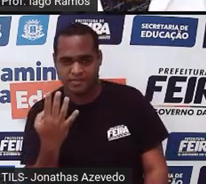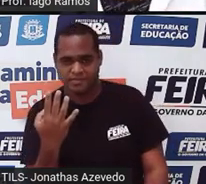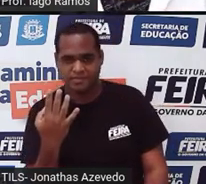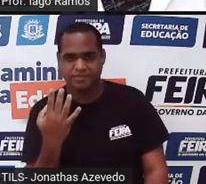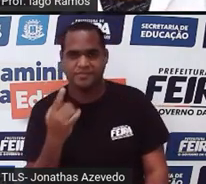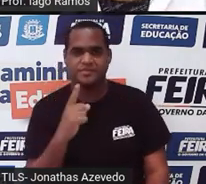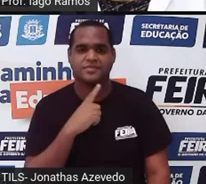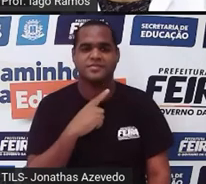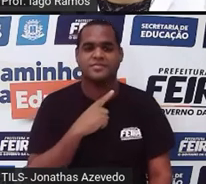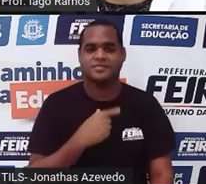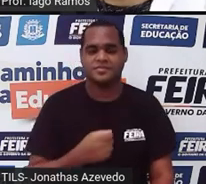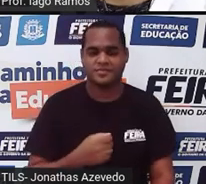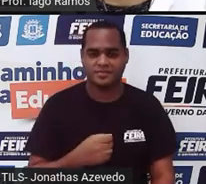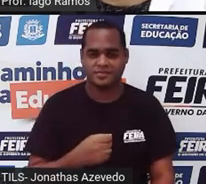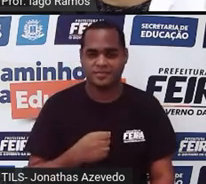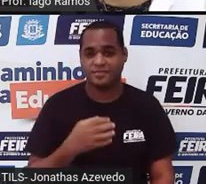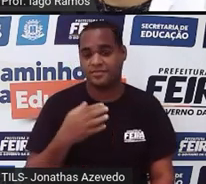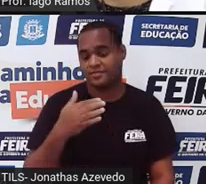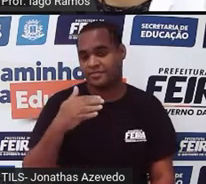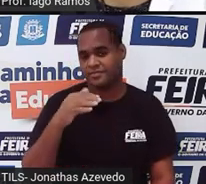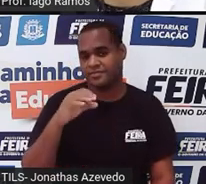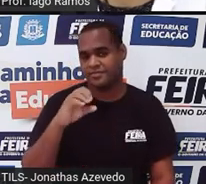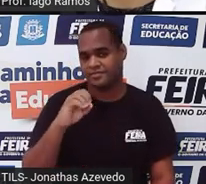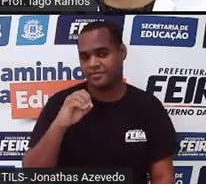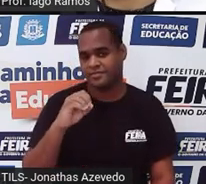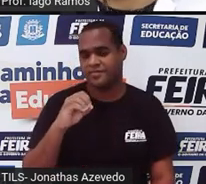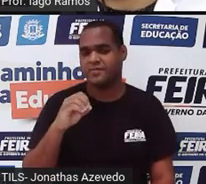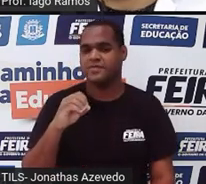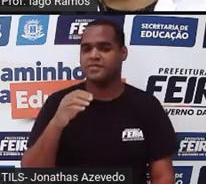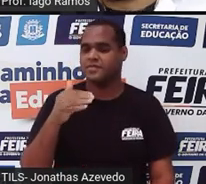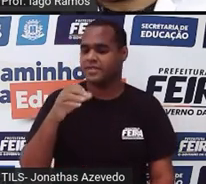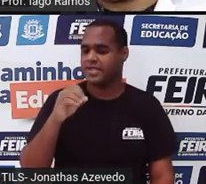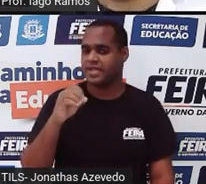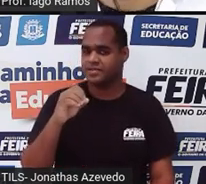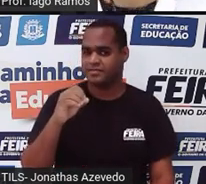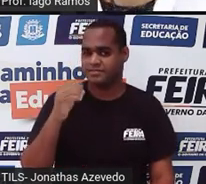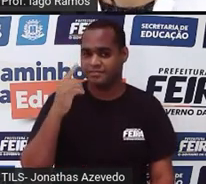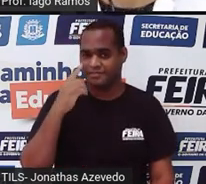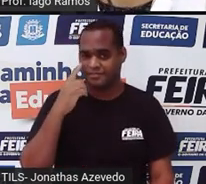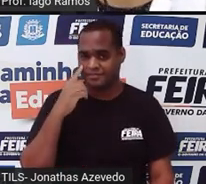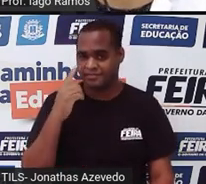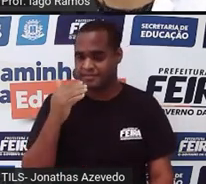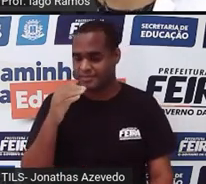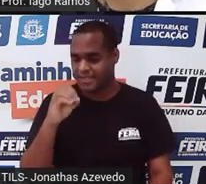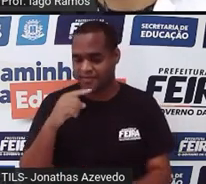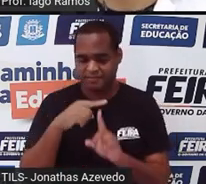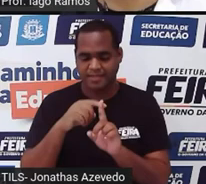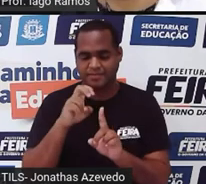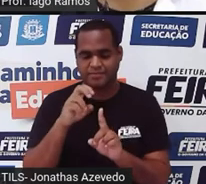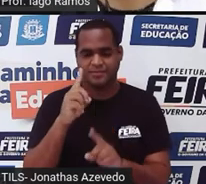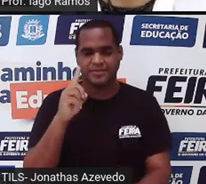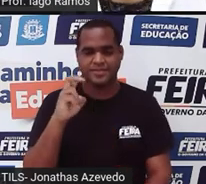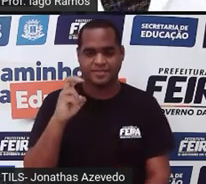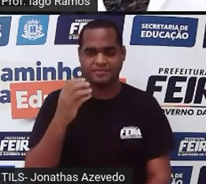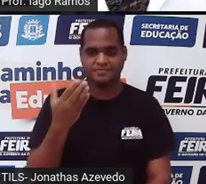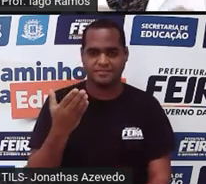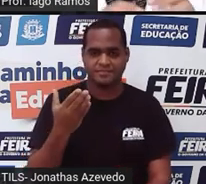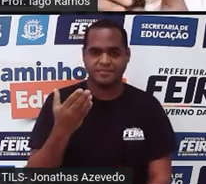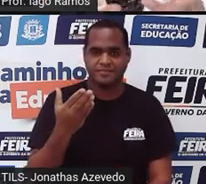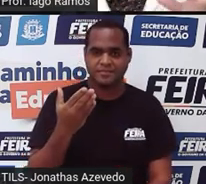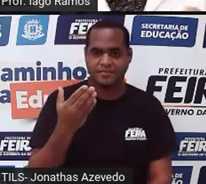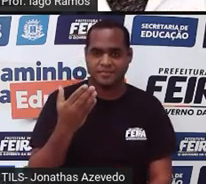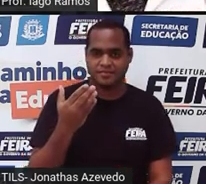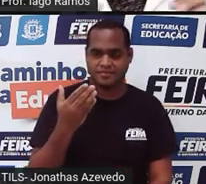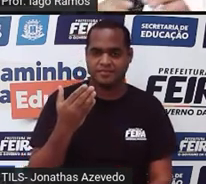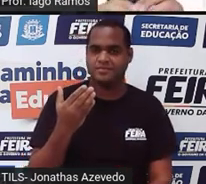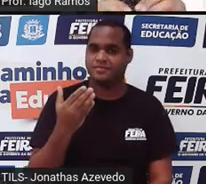4. do 10 para o 15, aumentou 5. 10 mais 5, 15. Então, esse